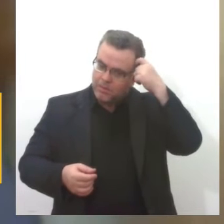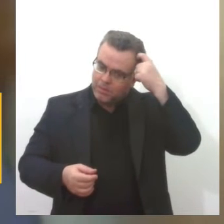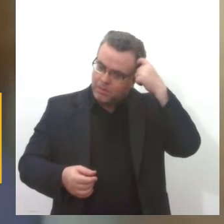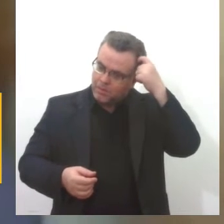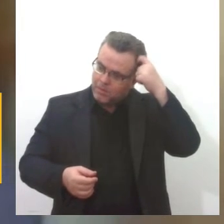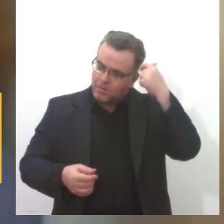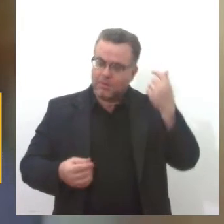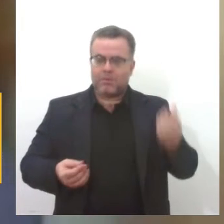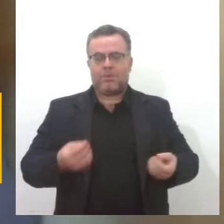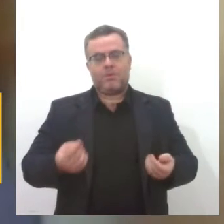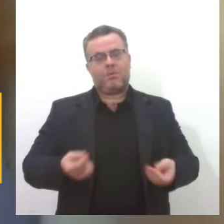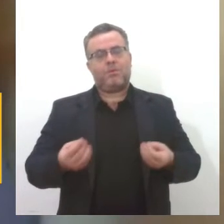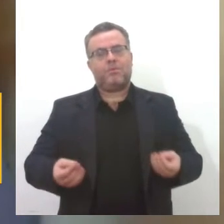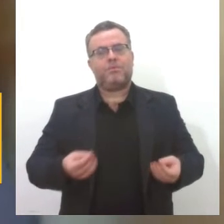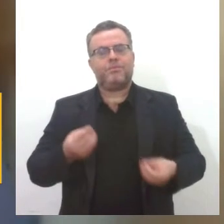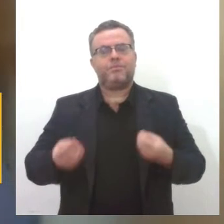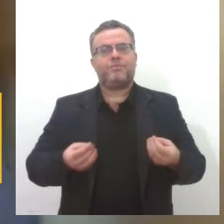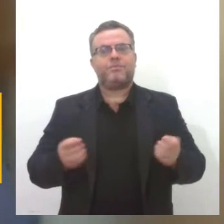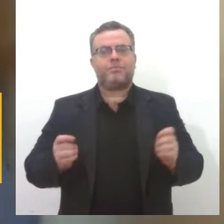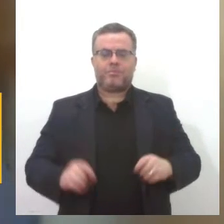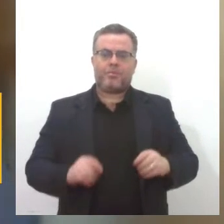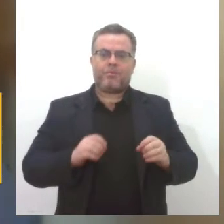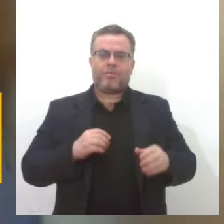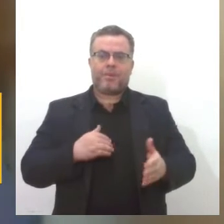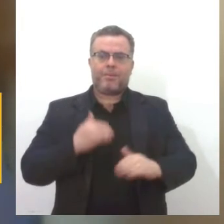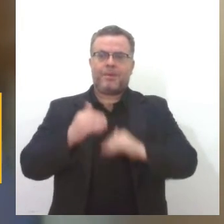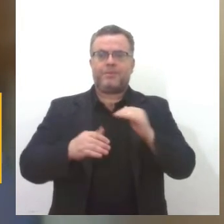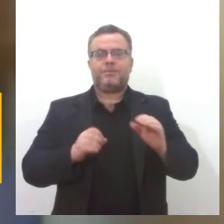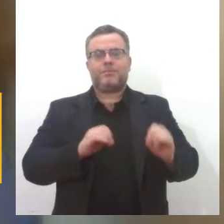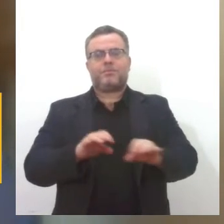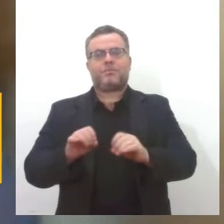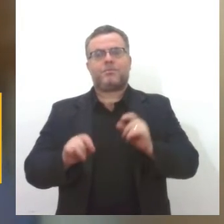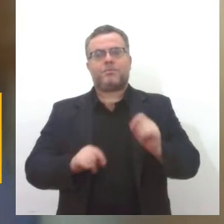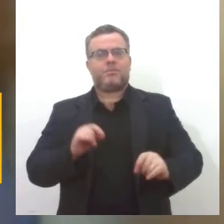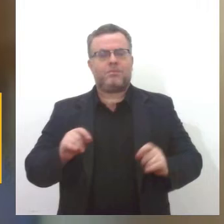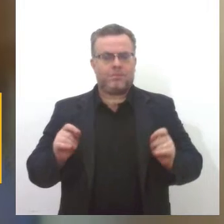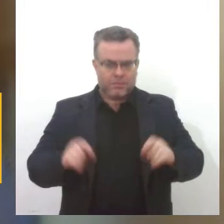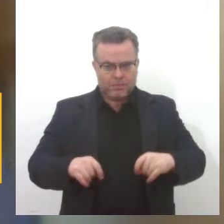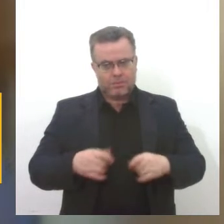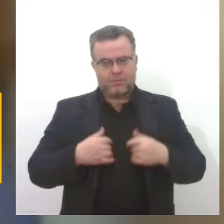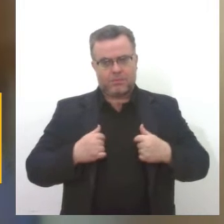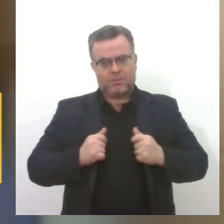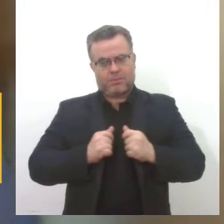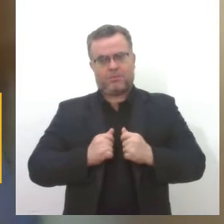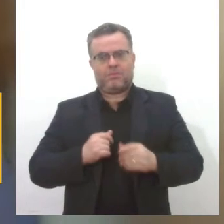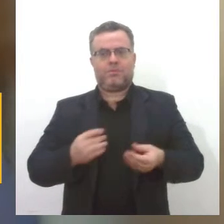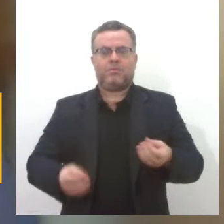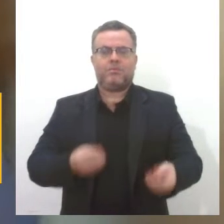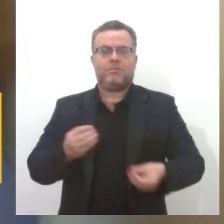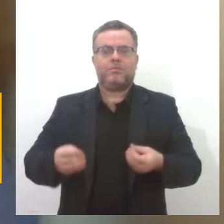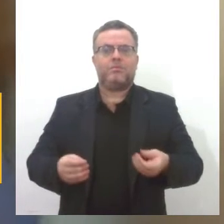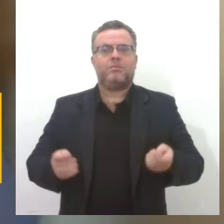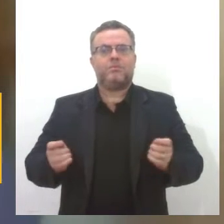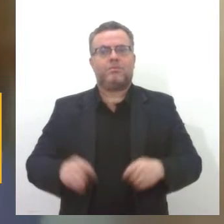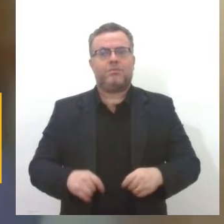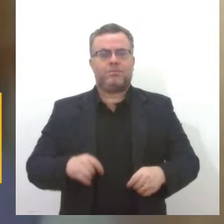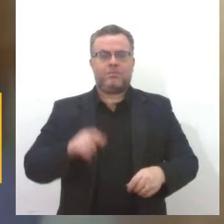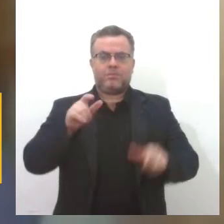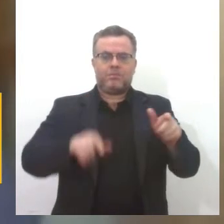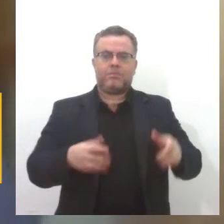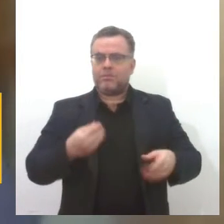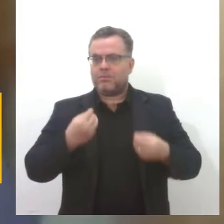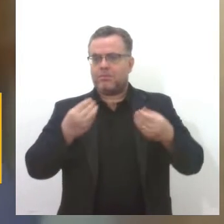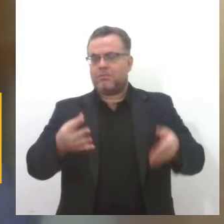precisa começar com o processo de educação, precisa fazer também sessão dela dentro desse mercado de trabalho, dando oportunidades,